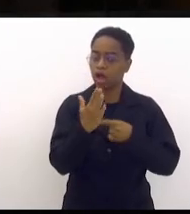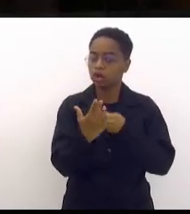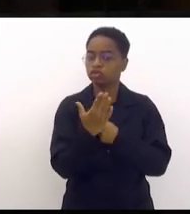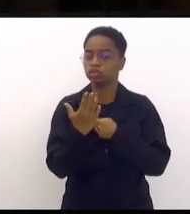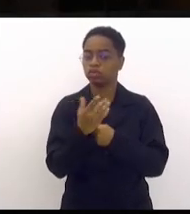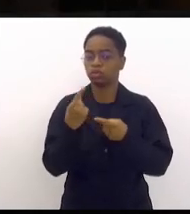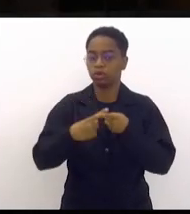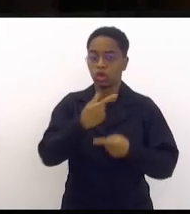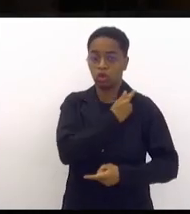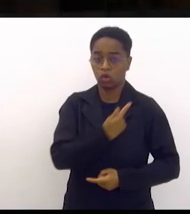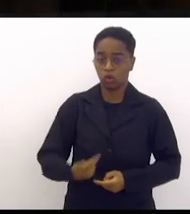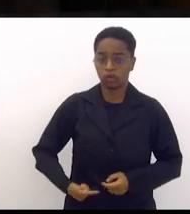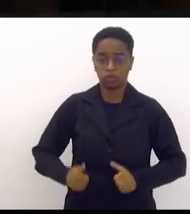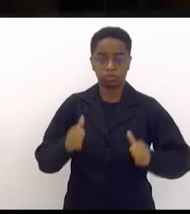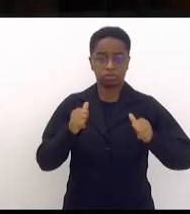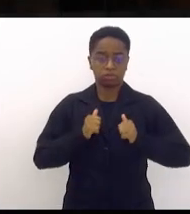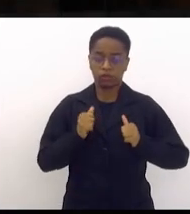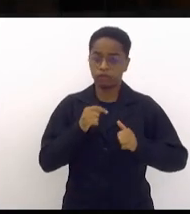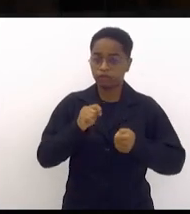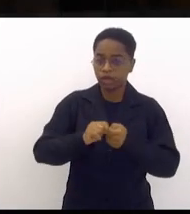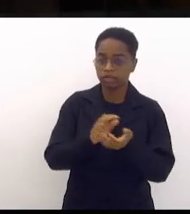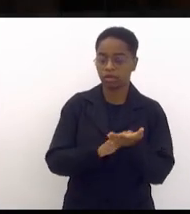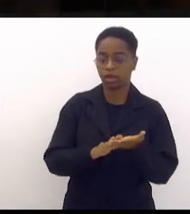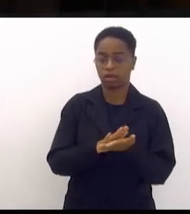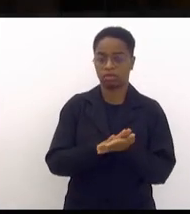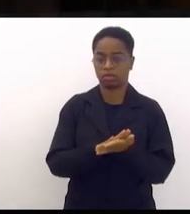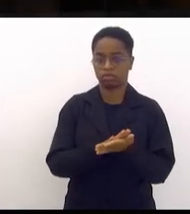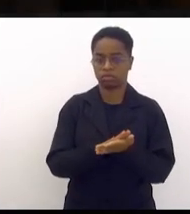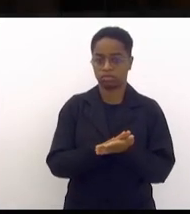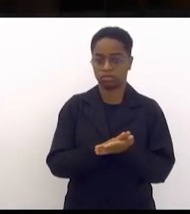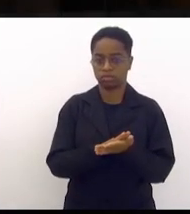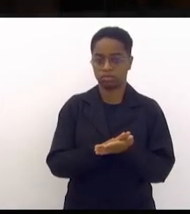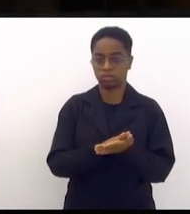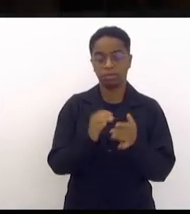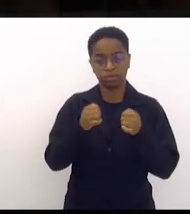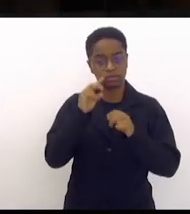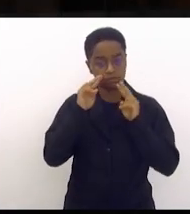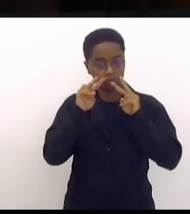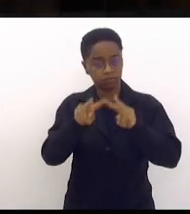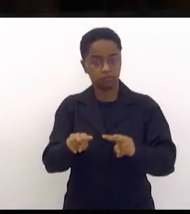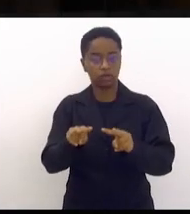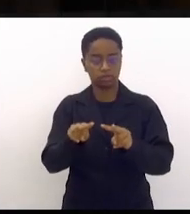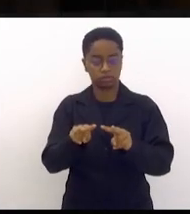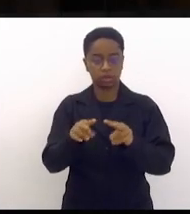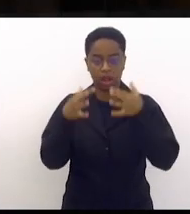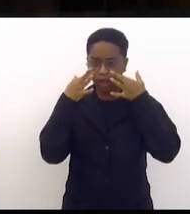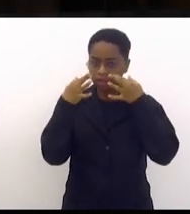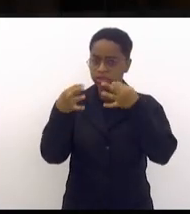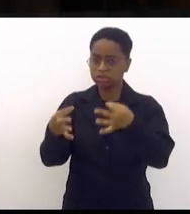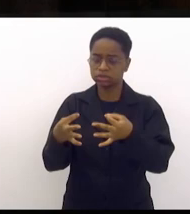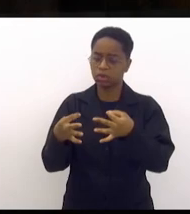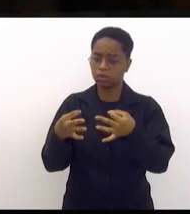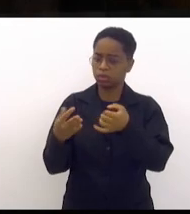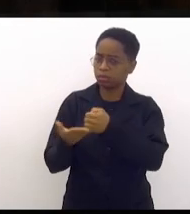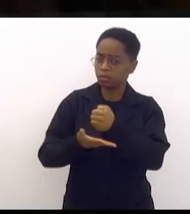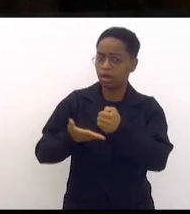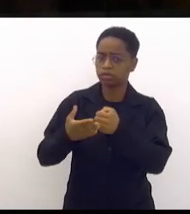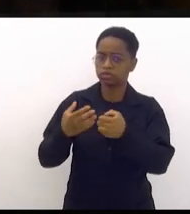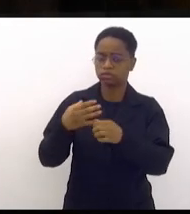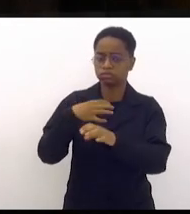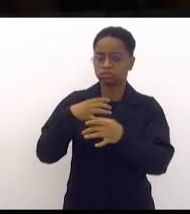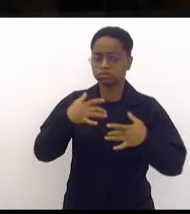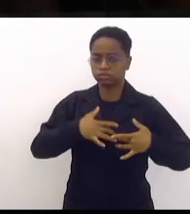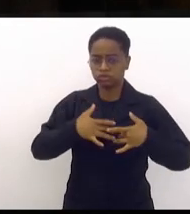governador incompetente olhar com um olhar mínimo de solidariedade